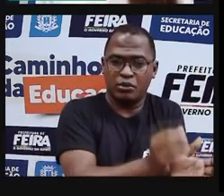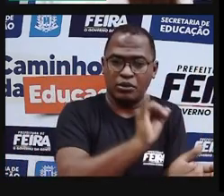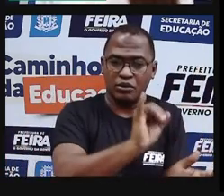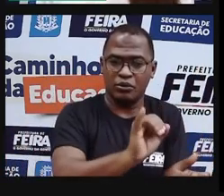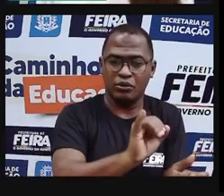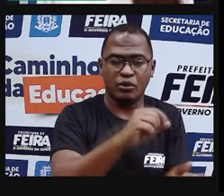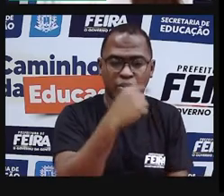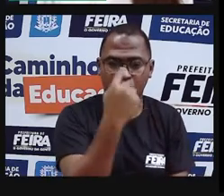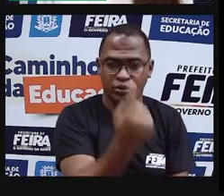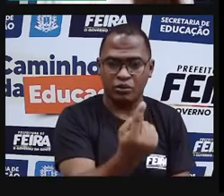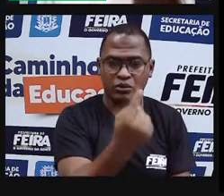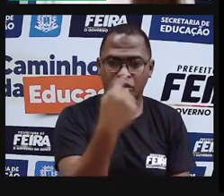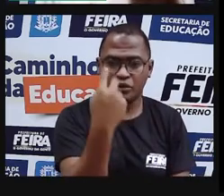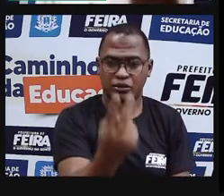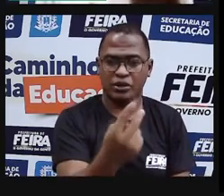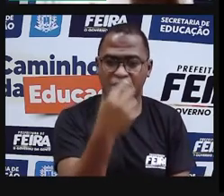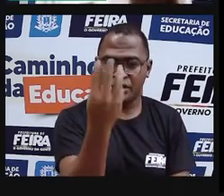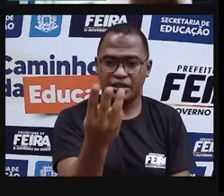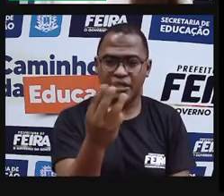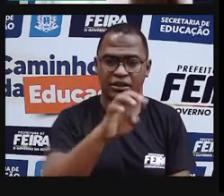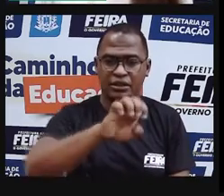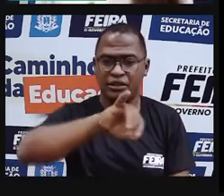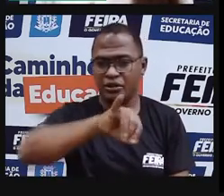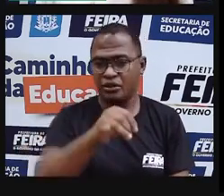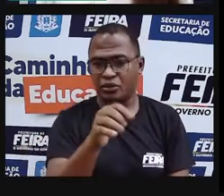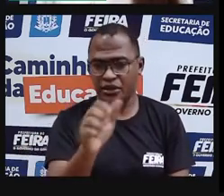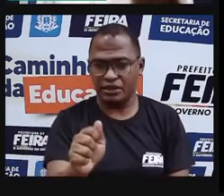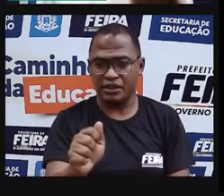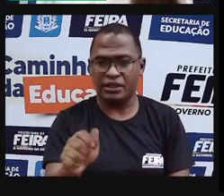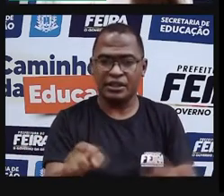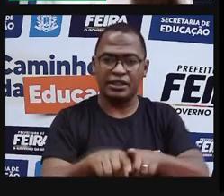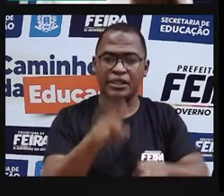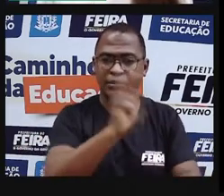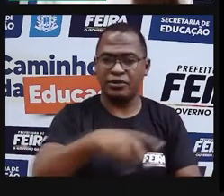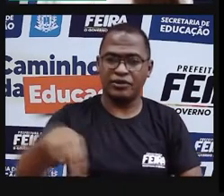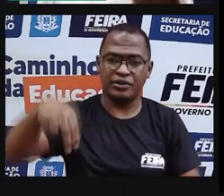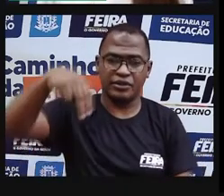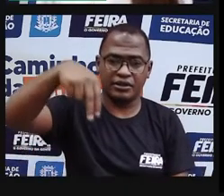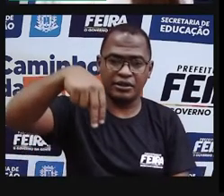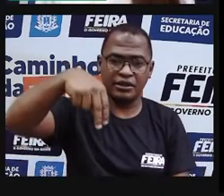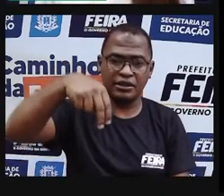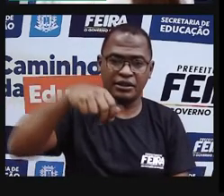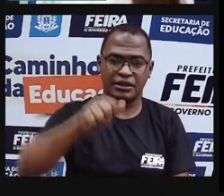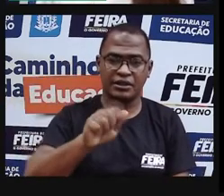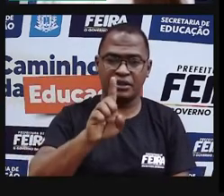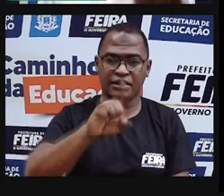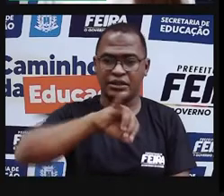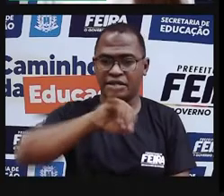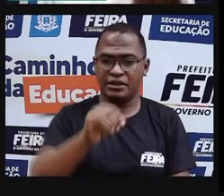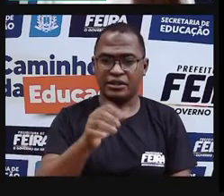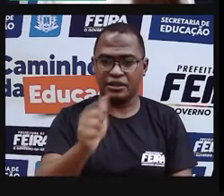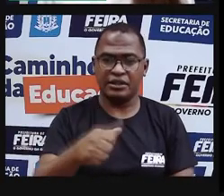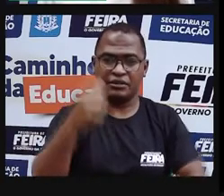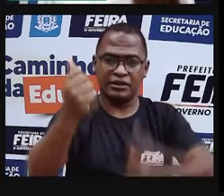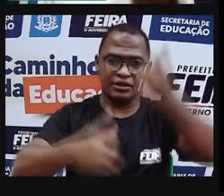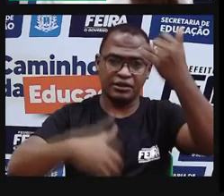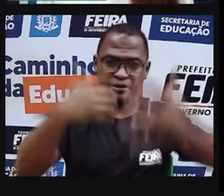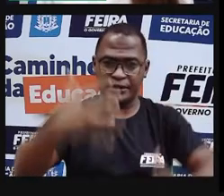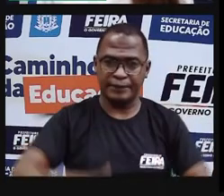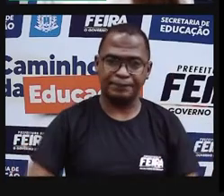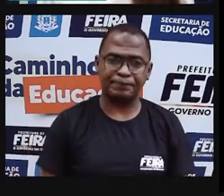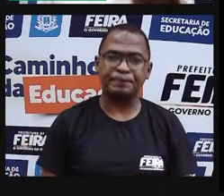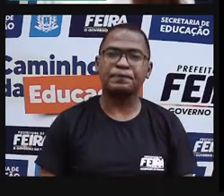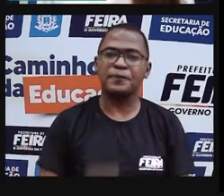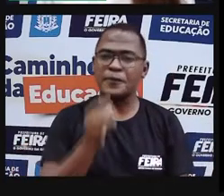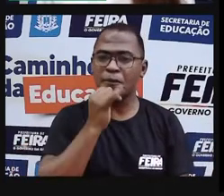bom? E eu sou pronágio e estou aqui para a gente trabalhar com esse tema. Essa imagem que vocês estão vendo